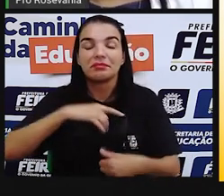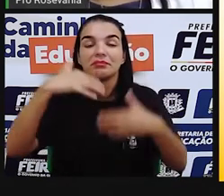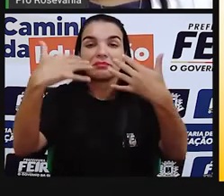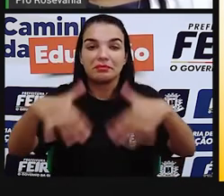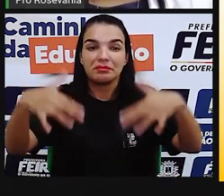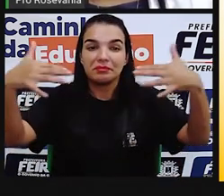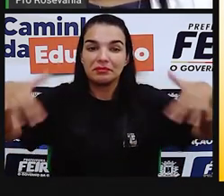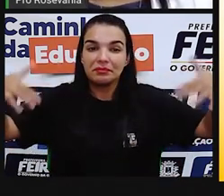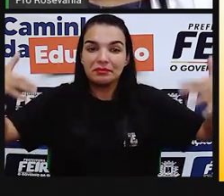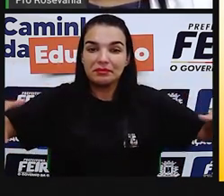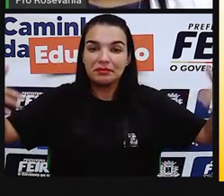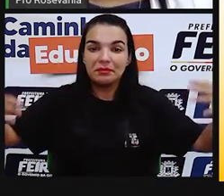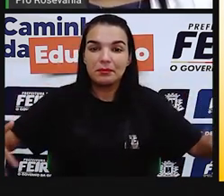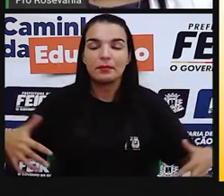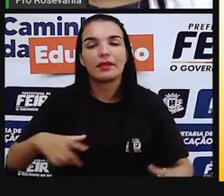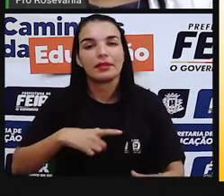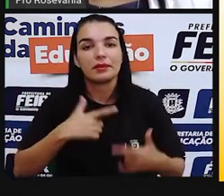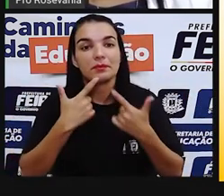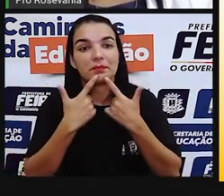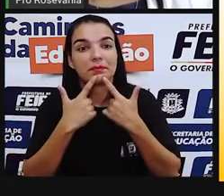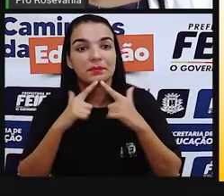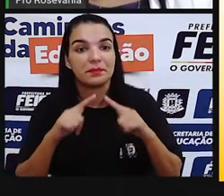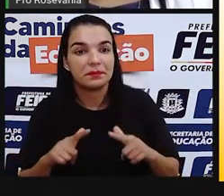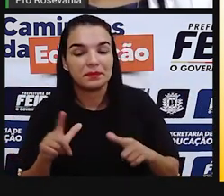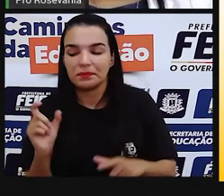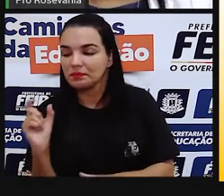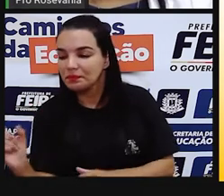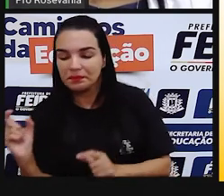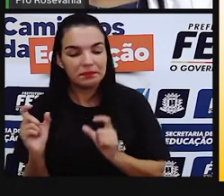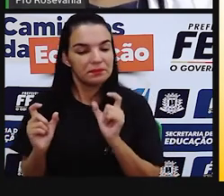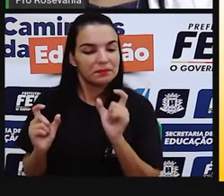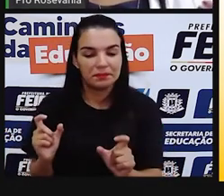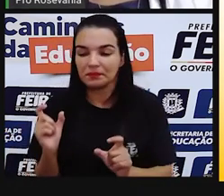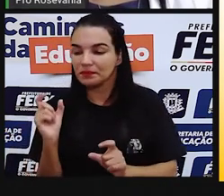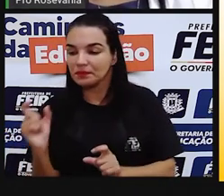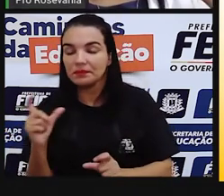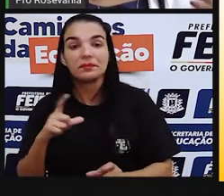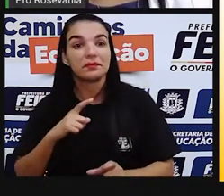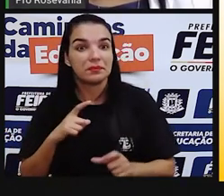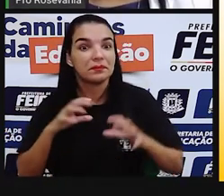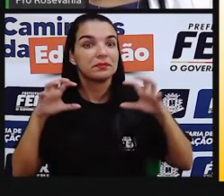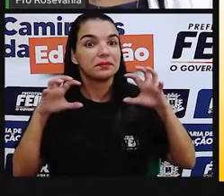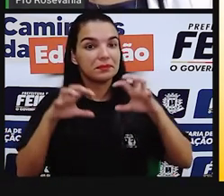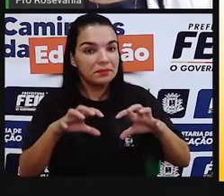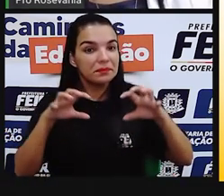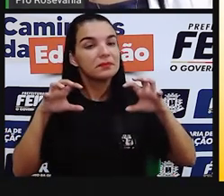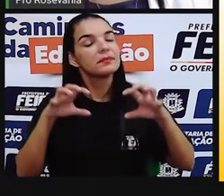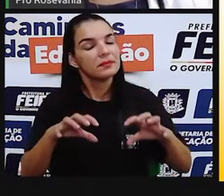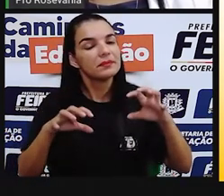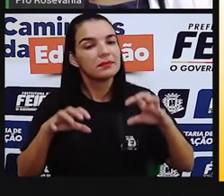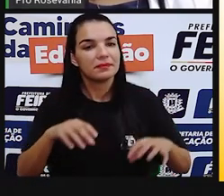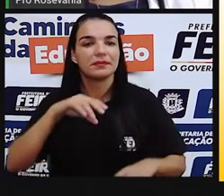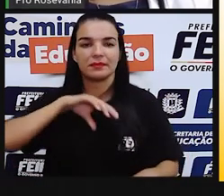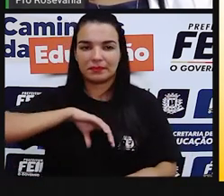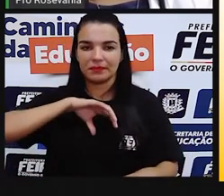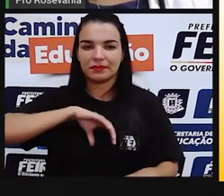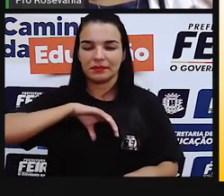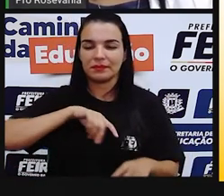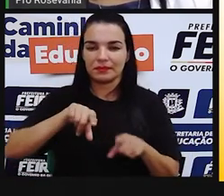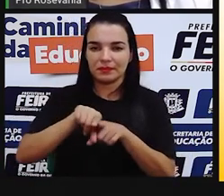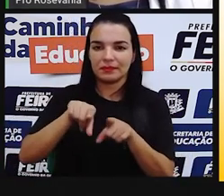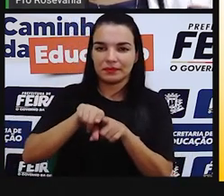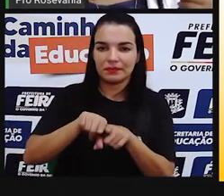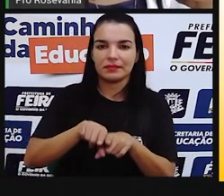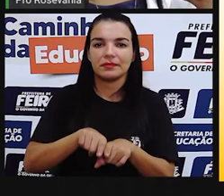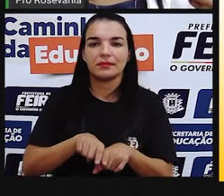tubá. Cachaça, né? Como outras palavras. São contribuições para a nossa língua. Mas a gente sabe que teve uma